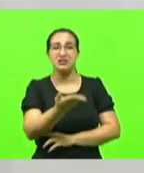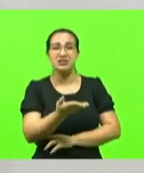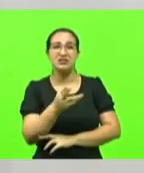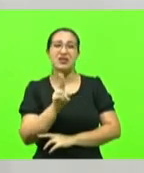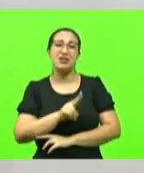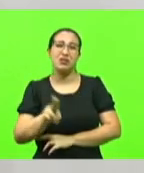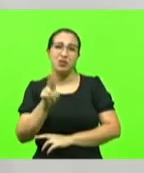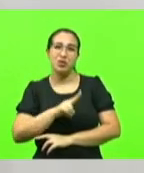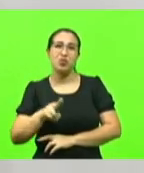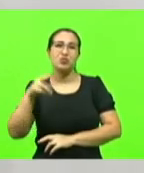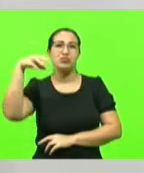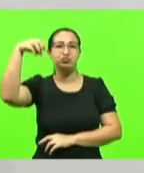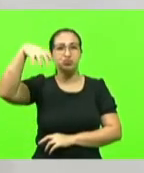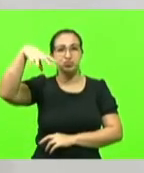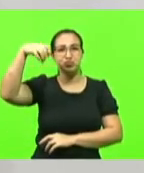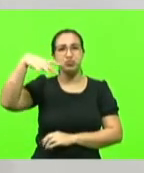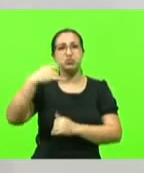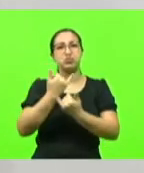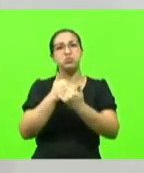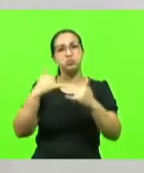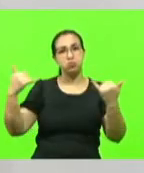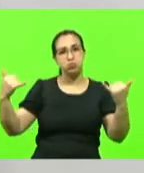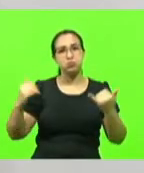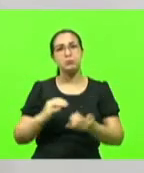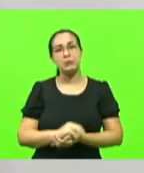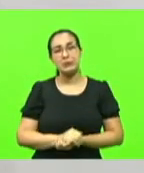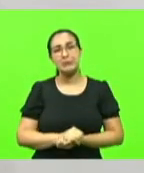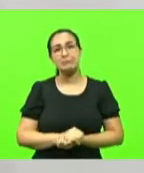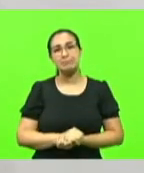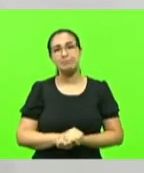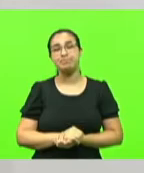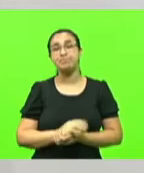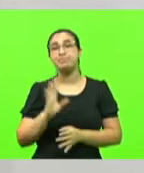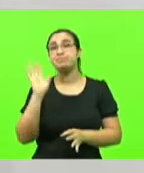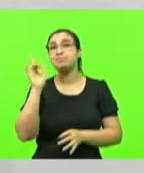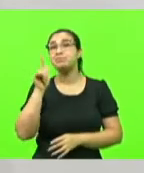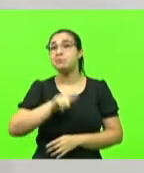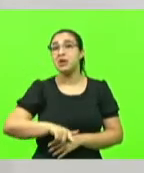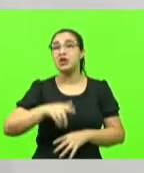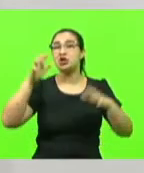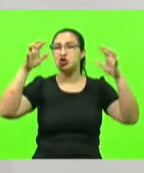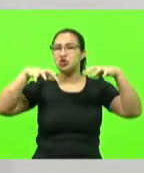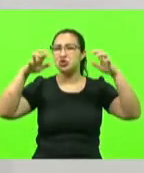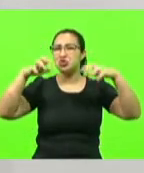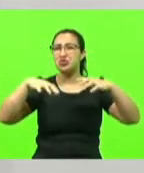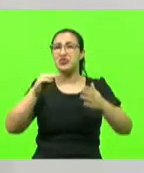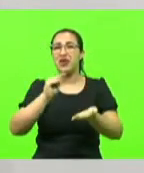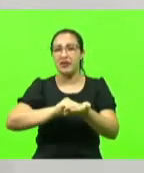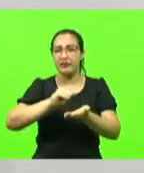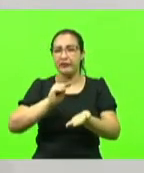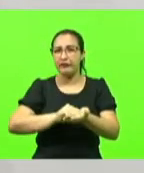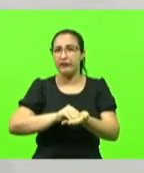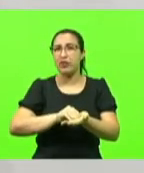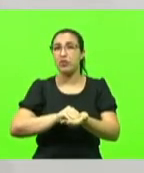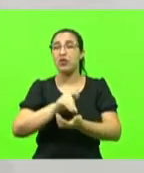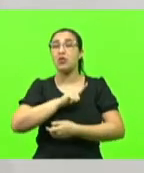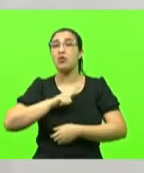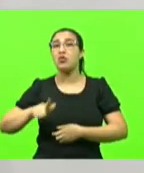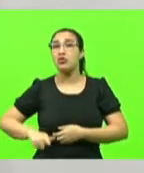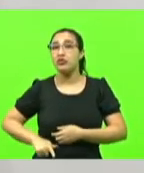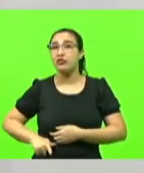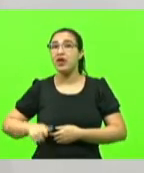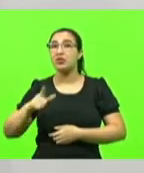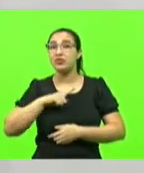eletricidade em nosso país. Somado à escassez de chuva o que agrava cada vez mais o governo ainda tem o